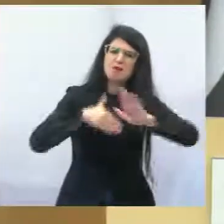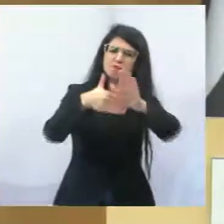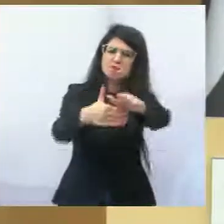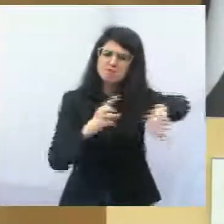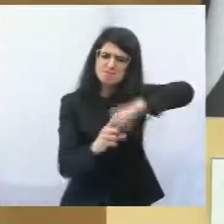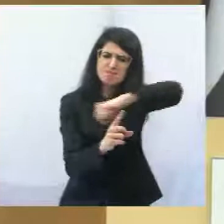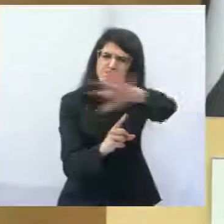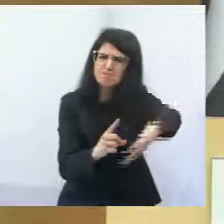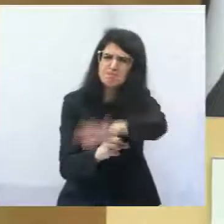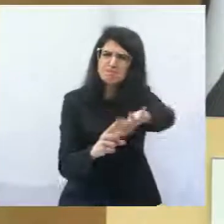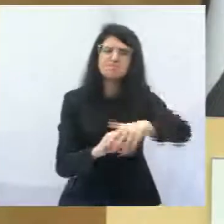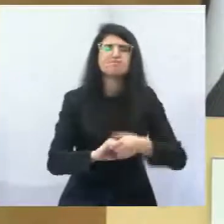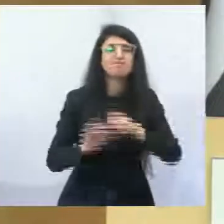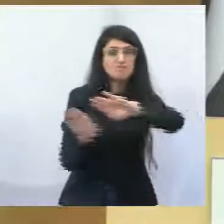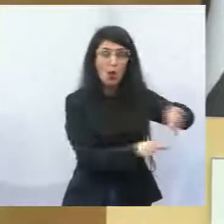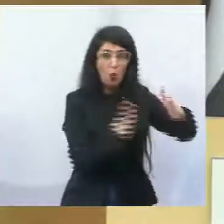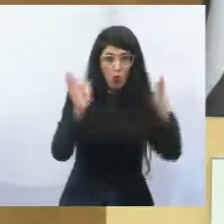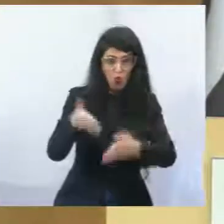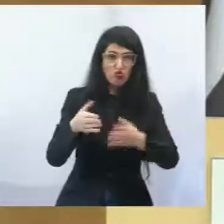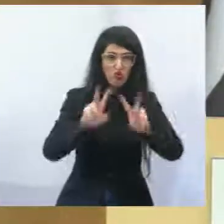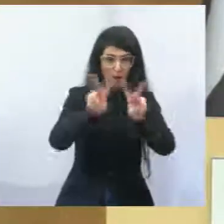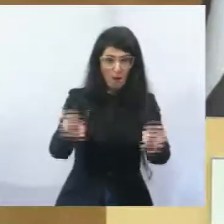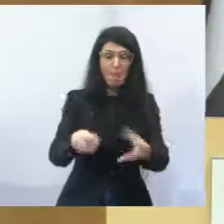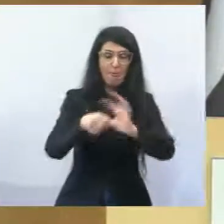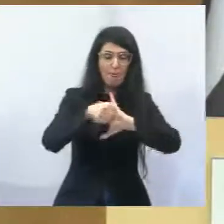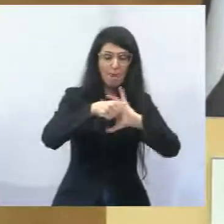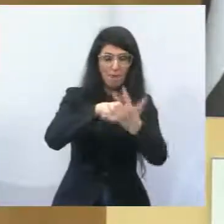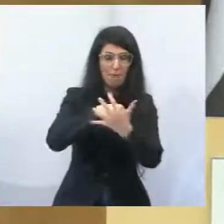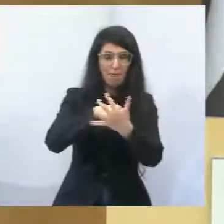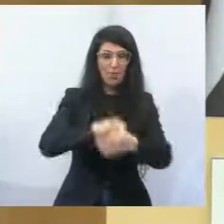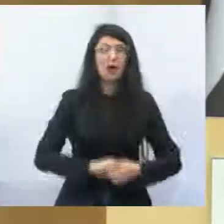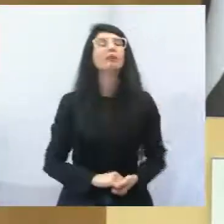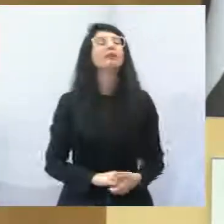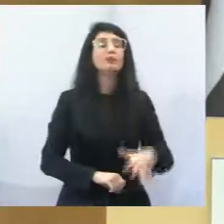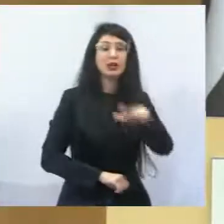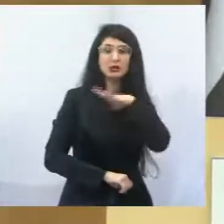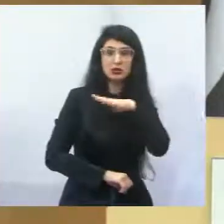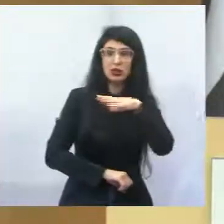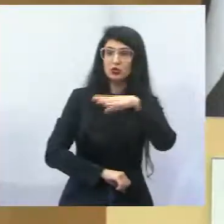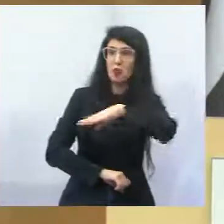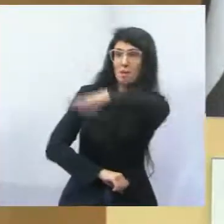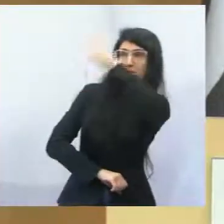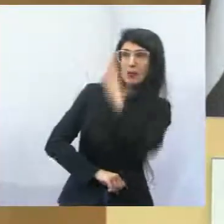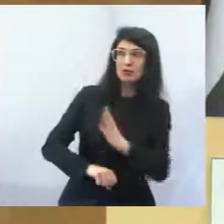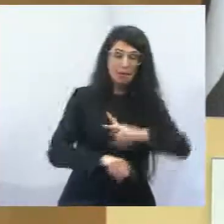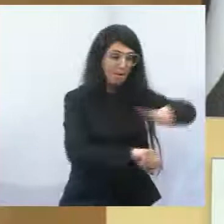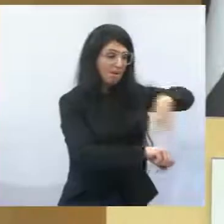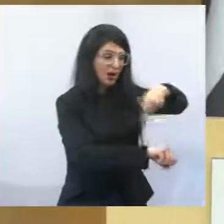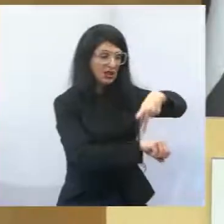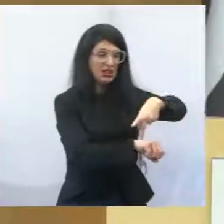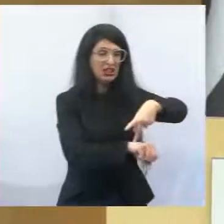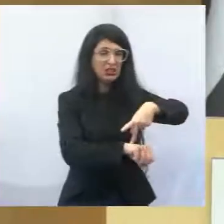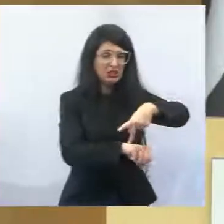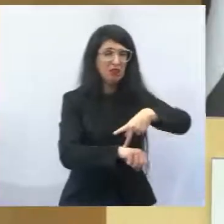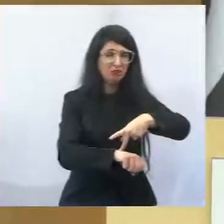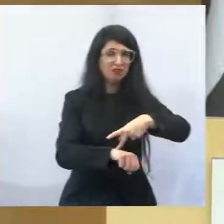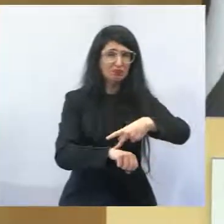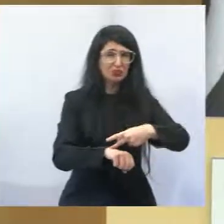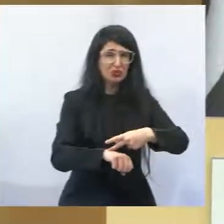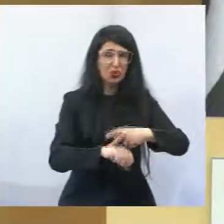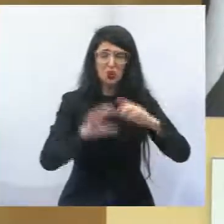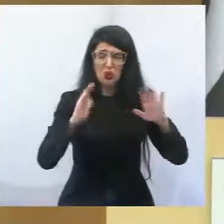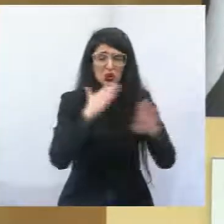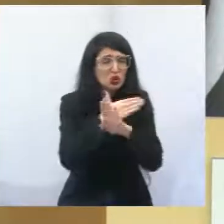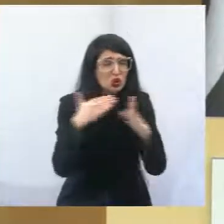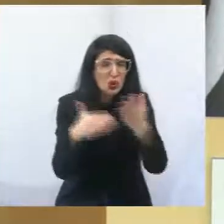que hoje eu quero falar um pouquinho do Covid, que o município e o nosso país está enfrentando, e nós estamos num momento ainda